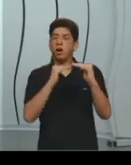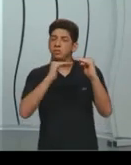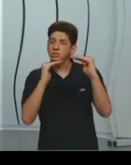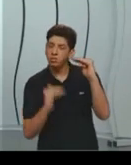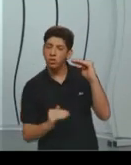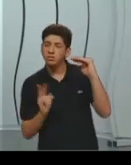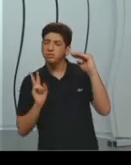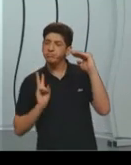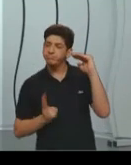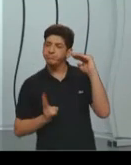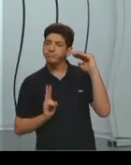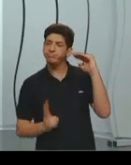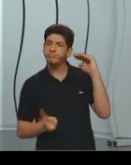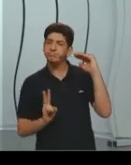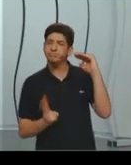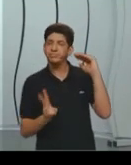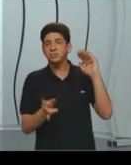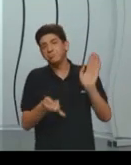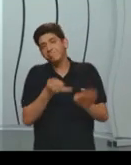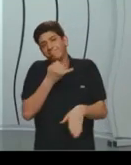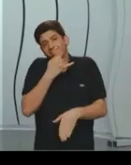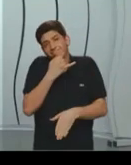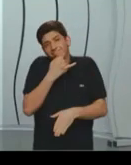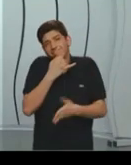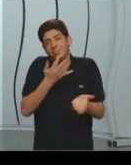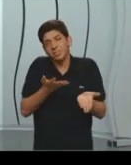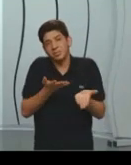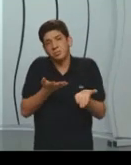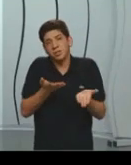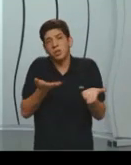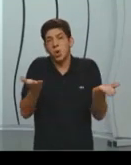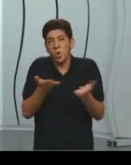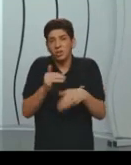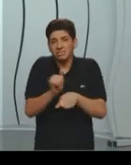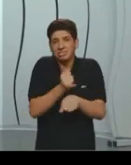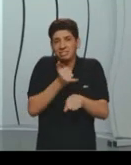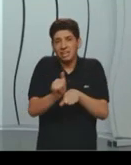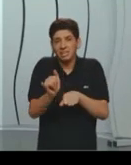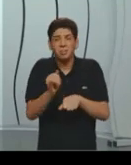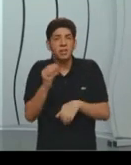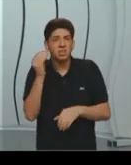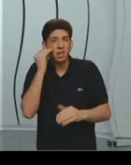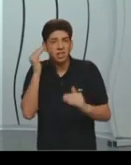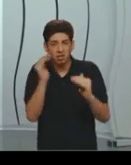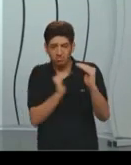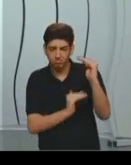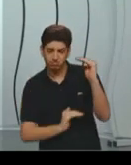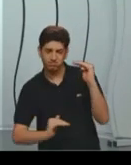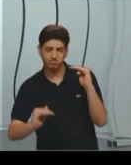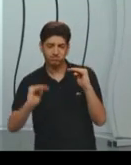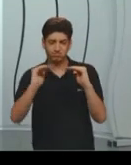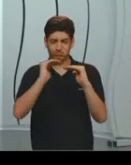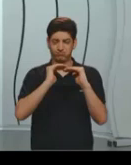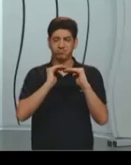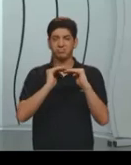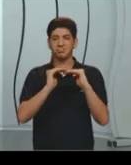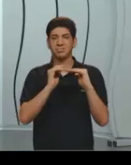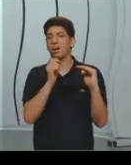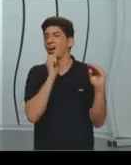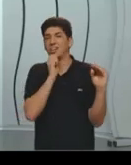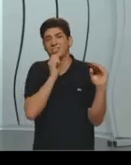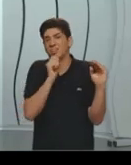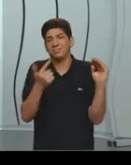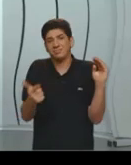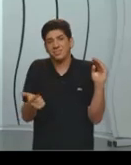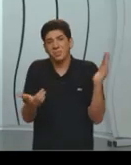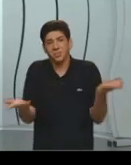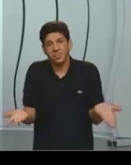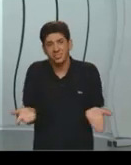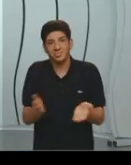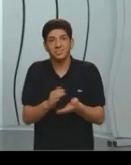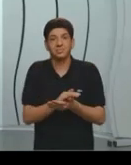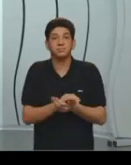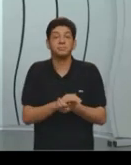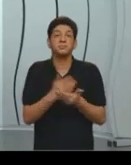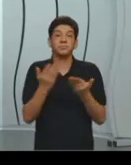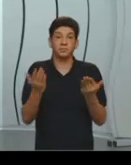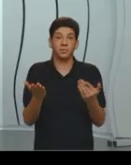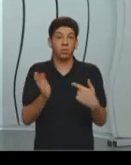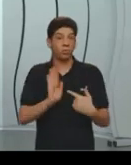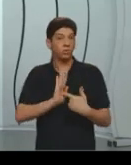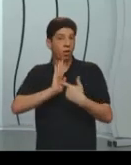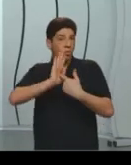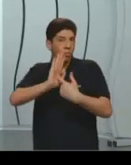a gente não tem processos efetivos para superar essa questão, né? Então, isso aqui vai reivindicar, para que, de fato, você tenha uma meritocracia,